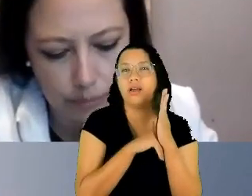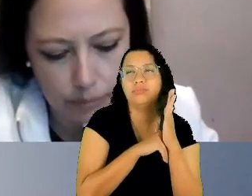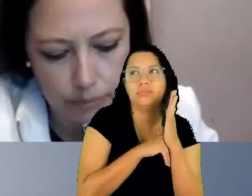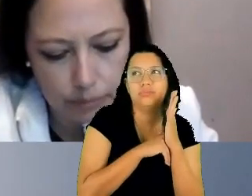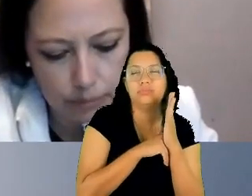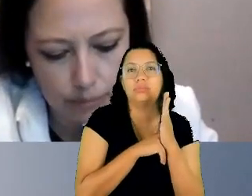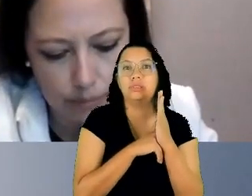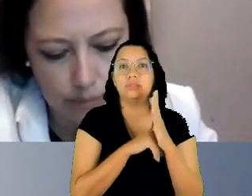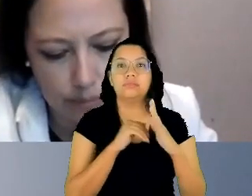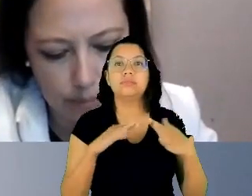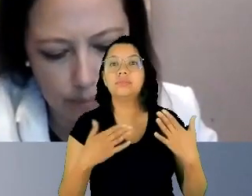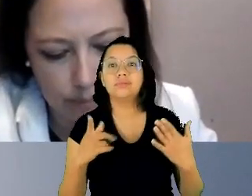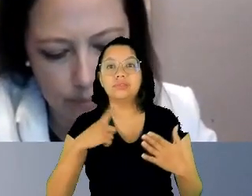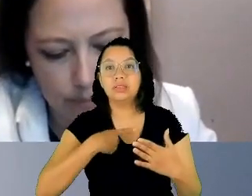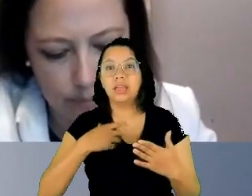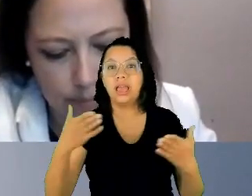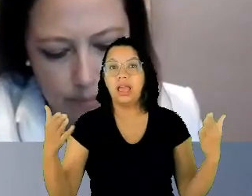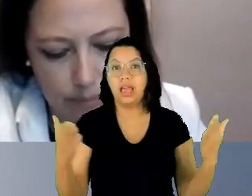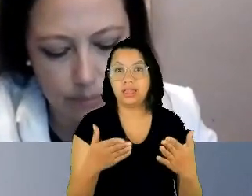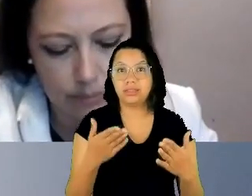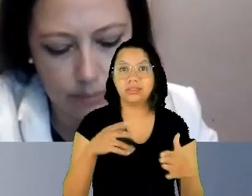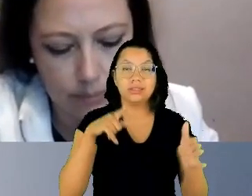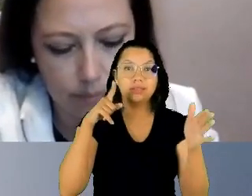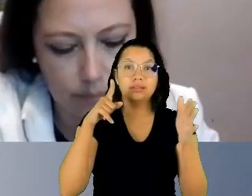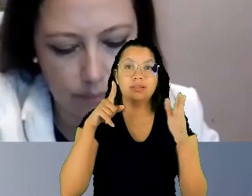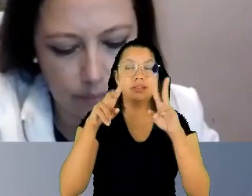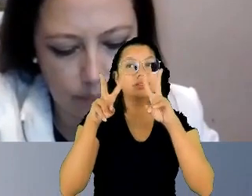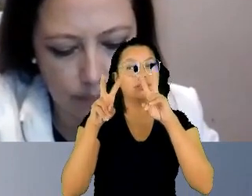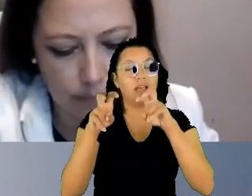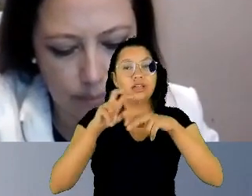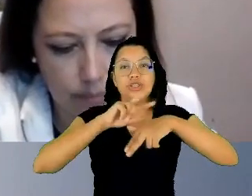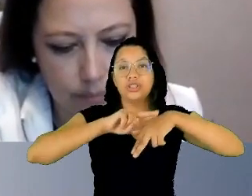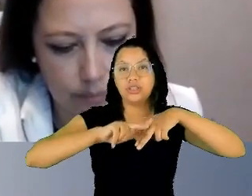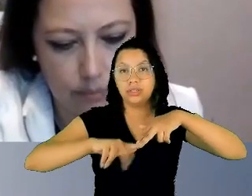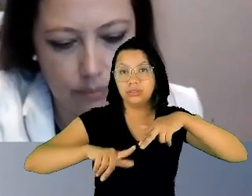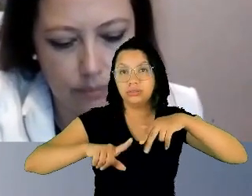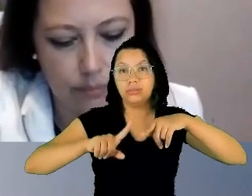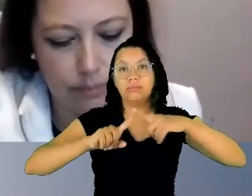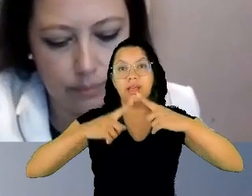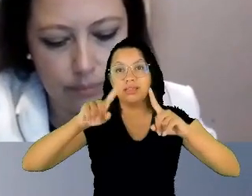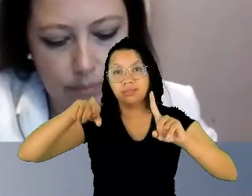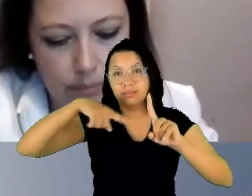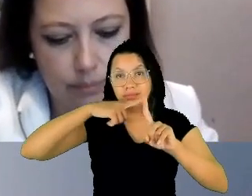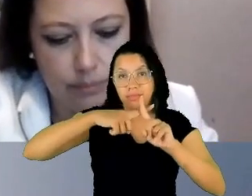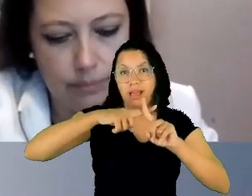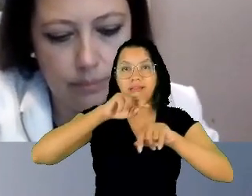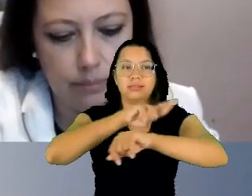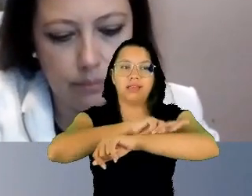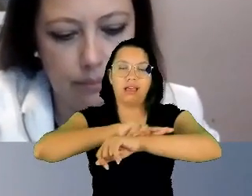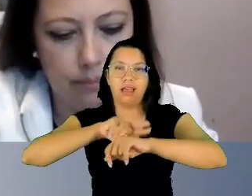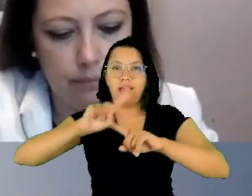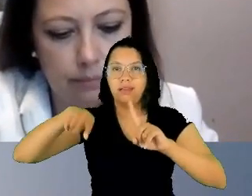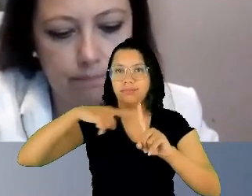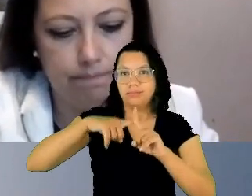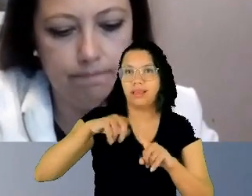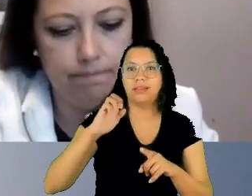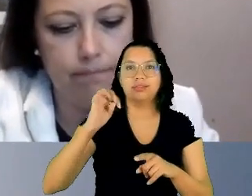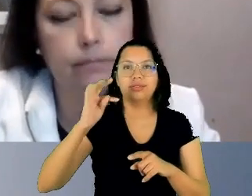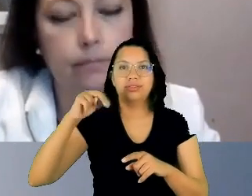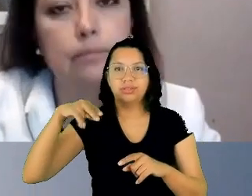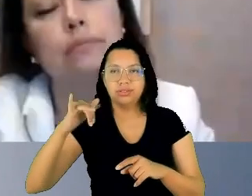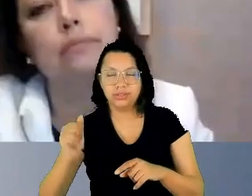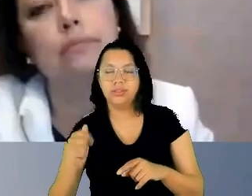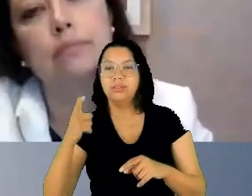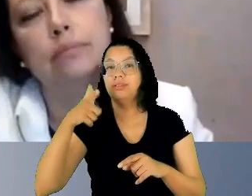gênero, temos que somar juridicamente a dimensão raça, etnia, dentre outras, para o quê? Para